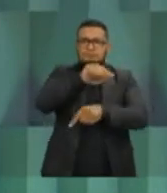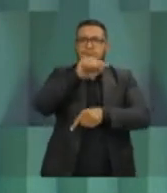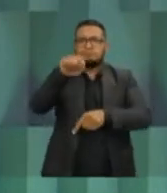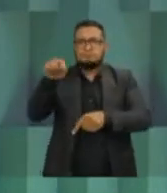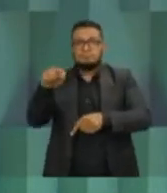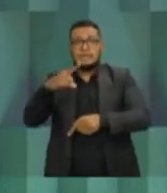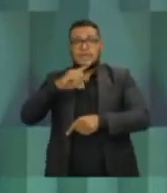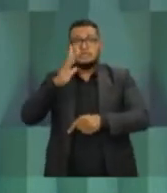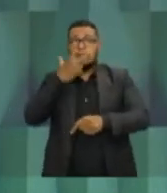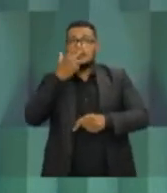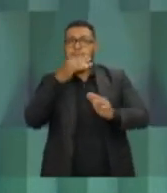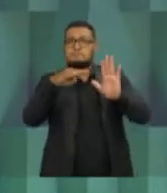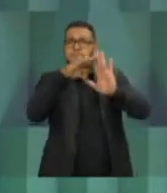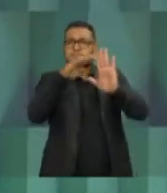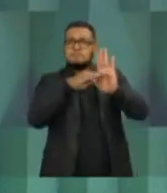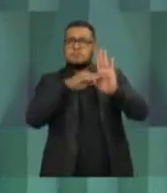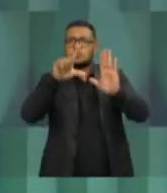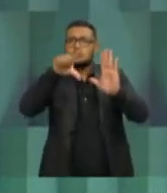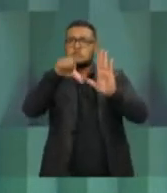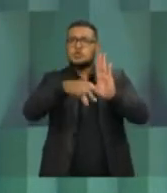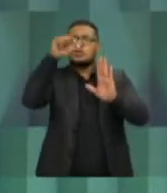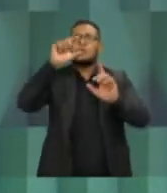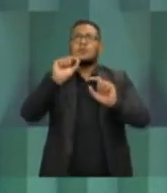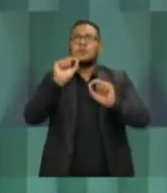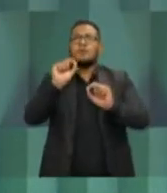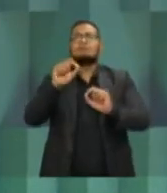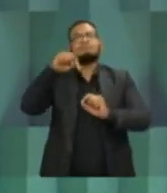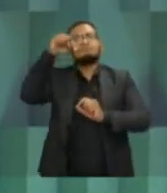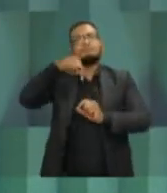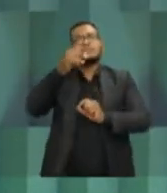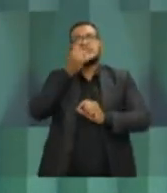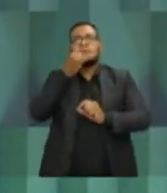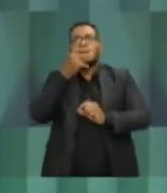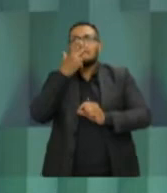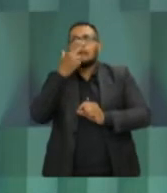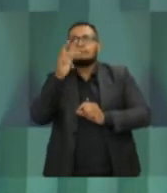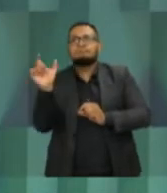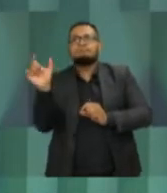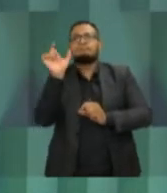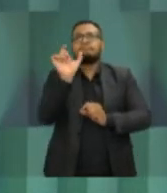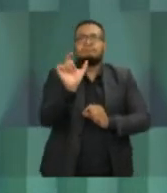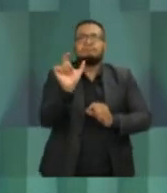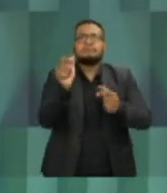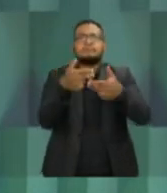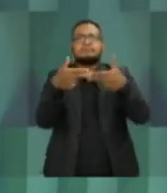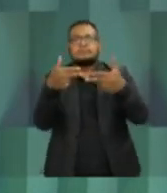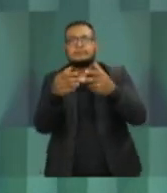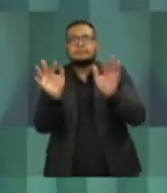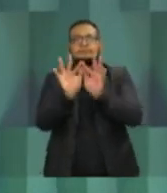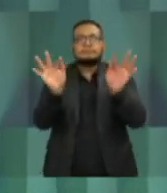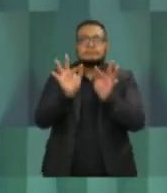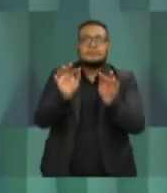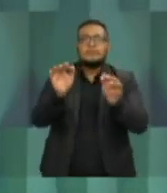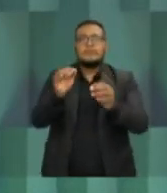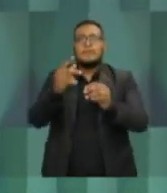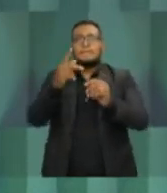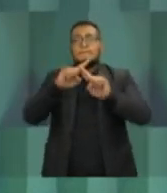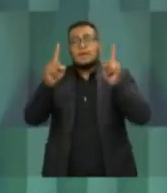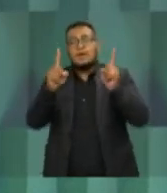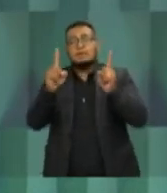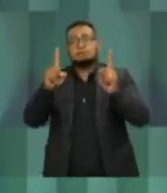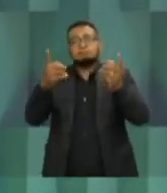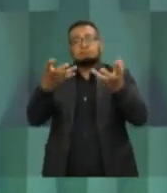a população escolheu o capitão, que falava fácil, tudo era fácil de resolver, segurança, corrupção, e nós